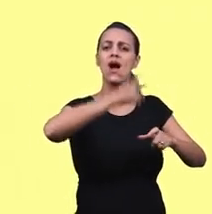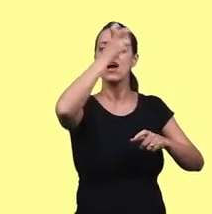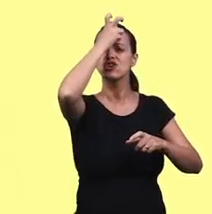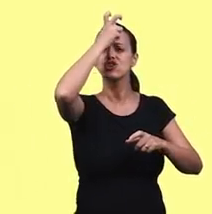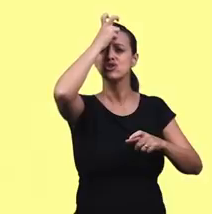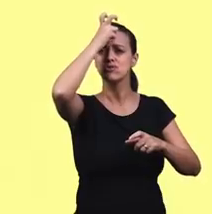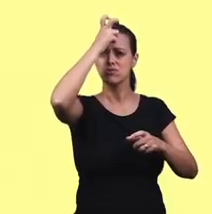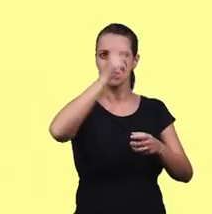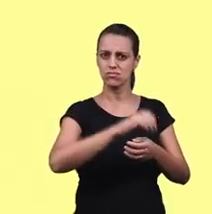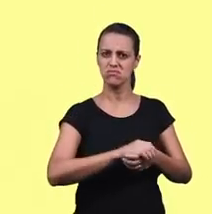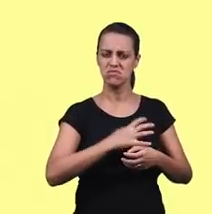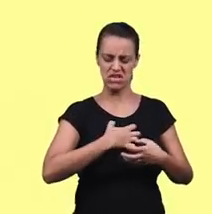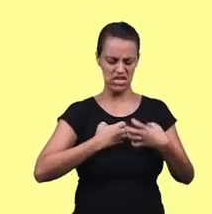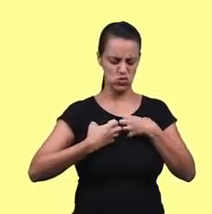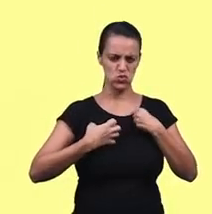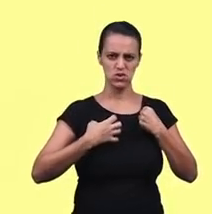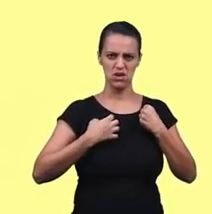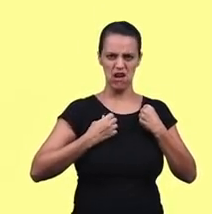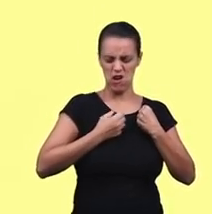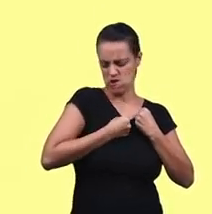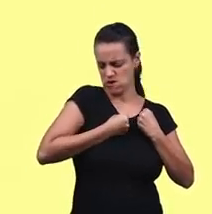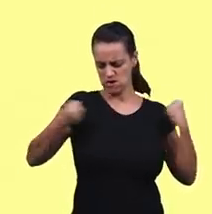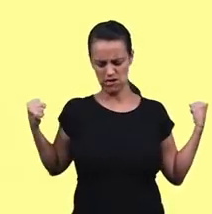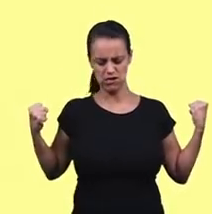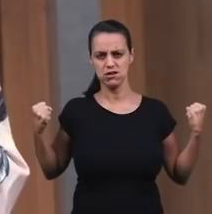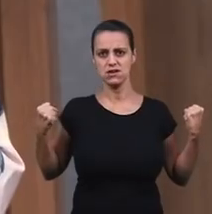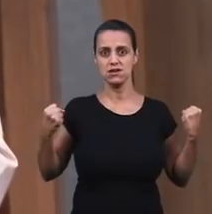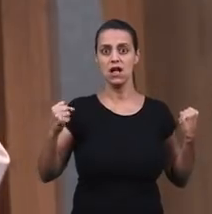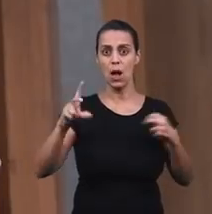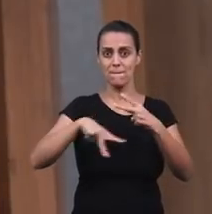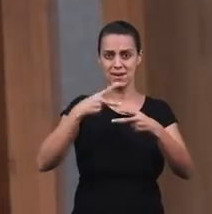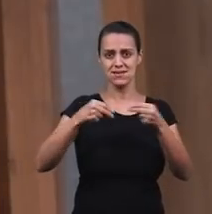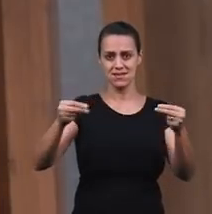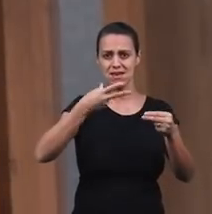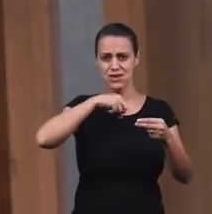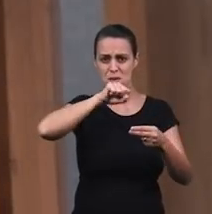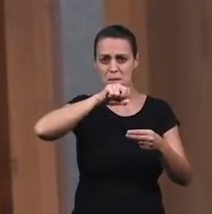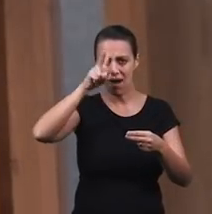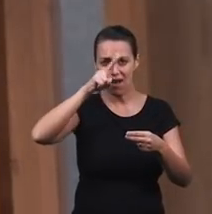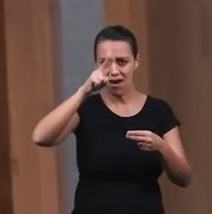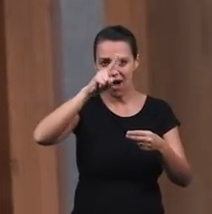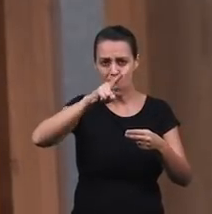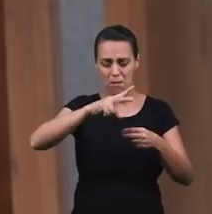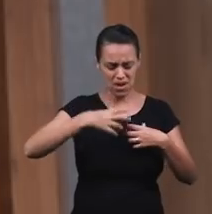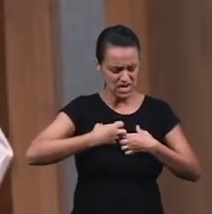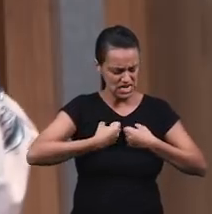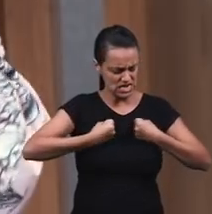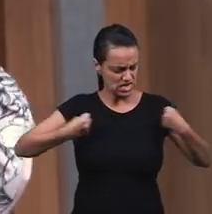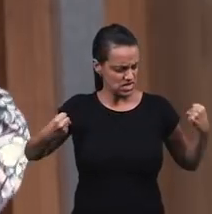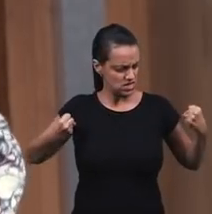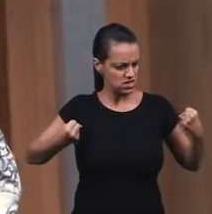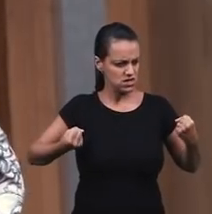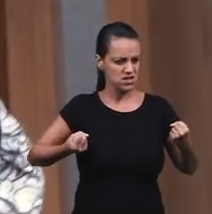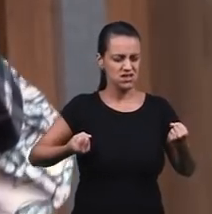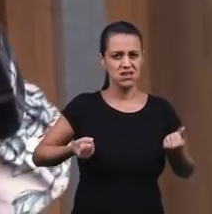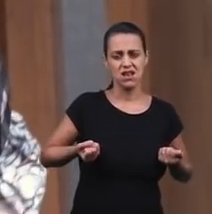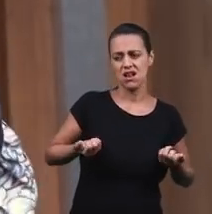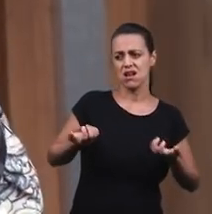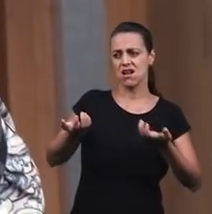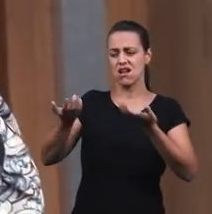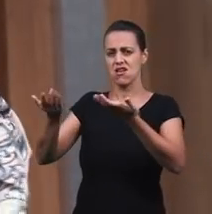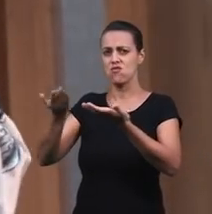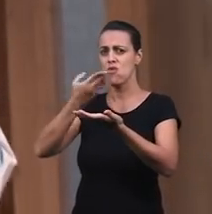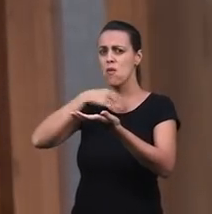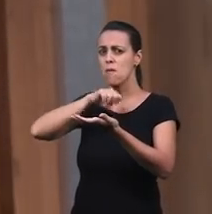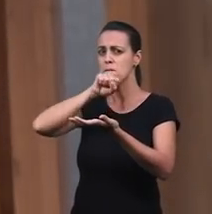a túnica de José Que foi o presente do seu pai Então eles levaram essa túnica Para o pai Para